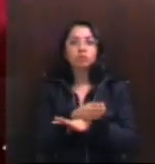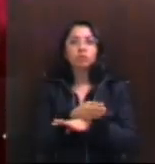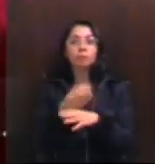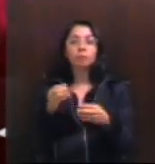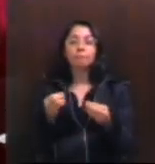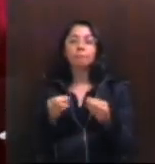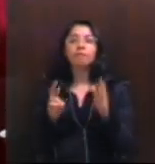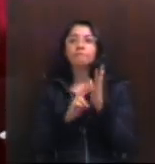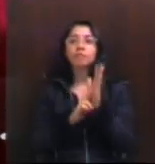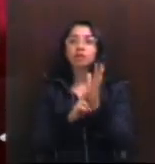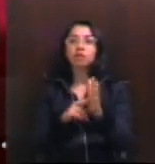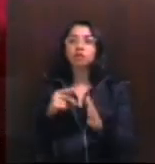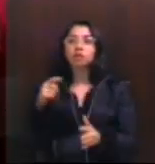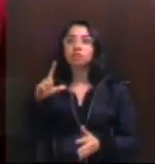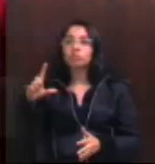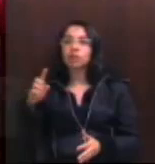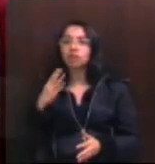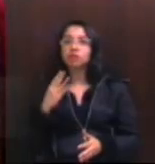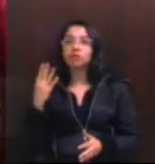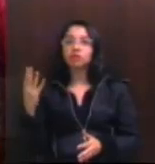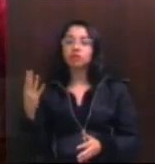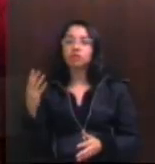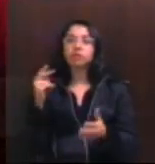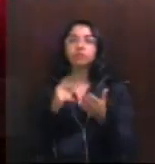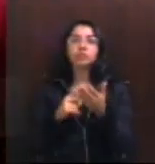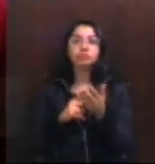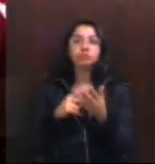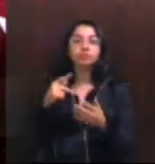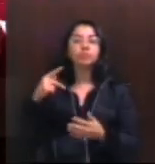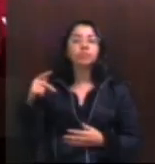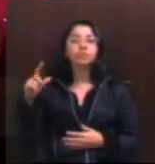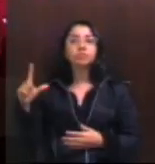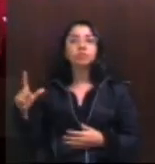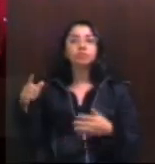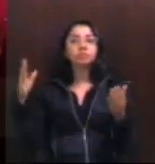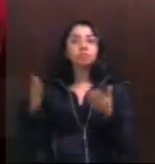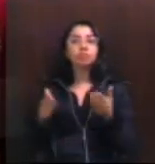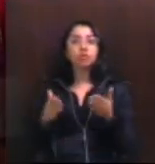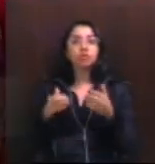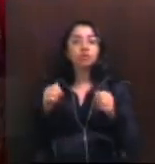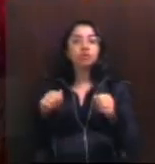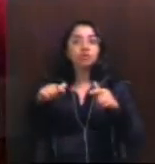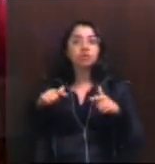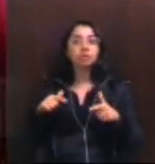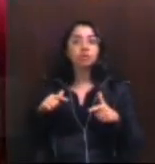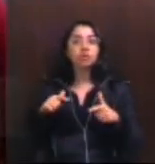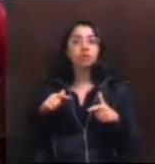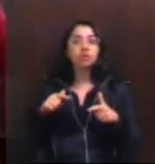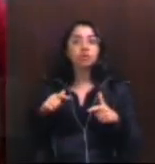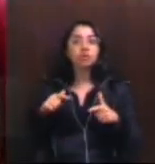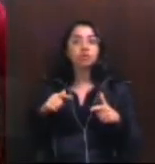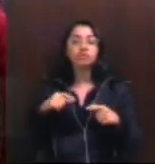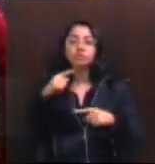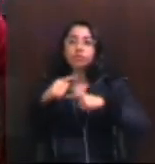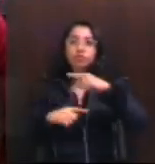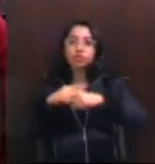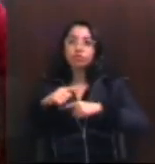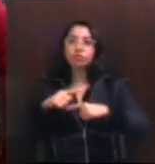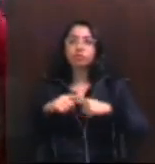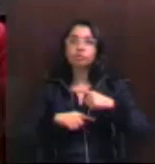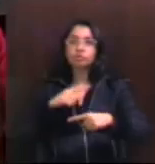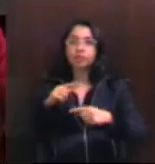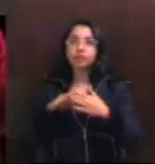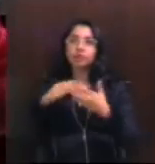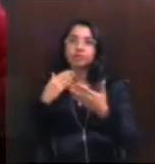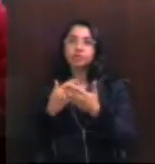relatora do PL 44, que é o mesmo PL que está aí, hoje, tramitando na casa, com intenção de transformar escola pública